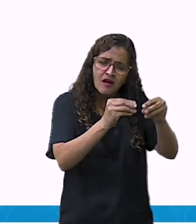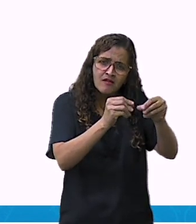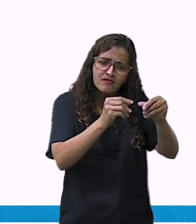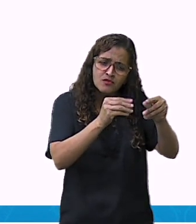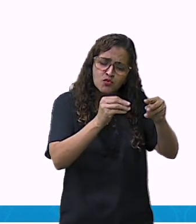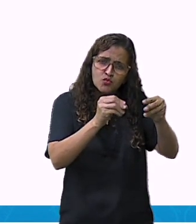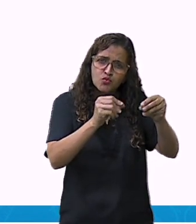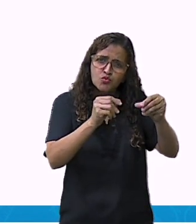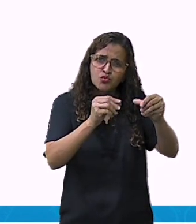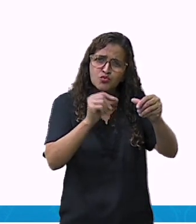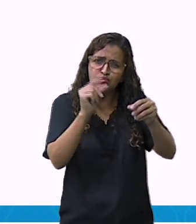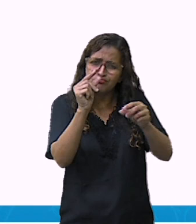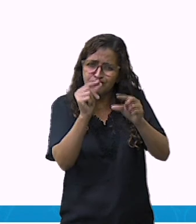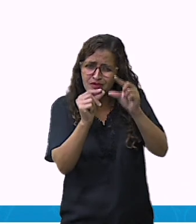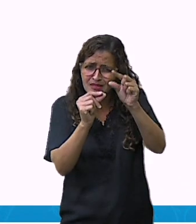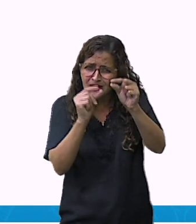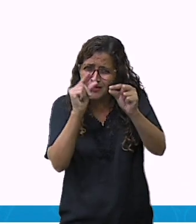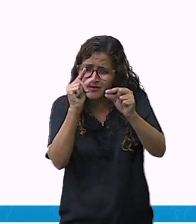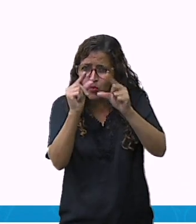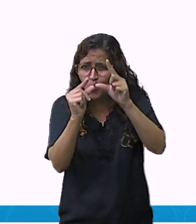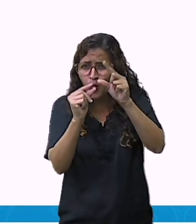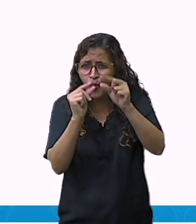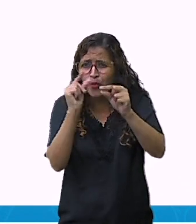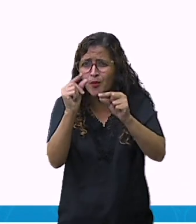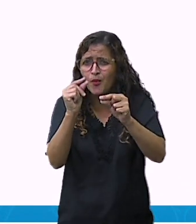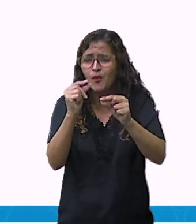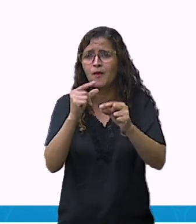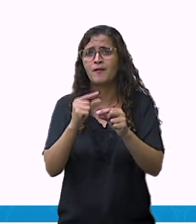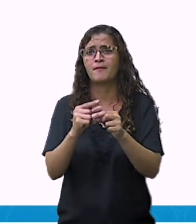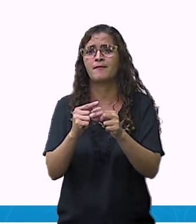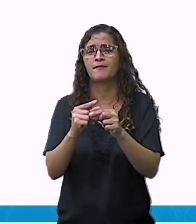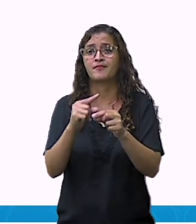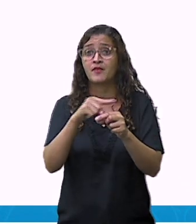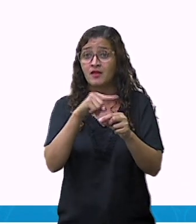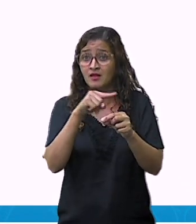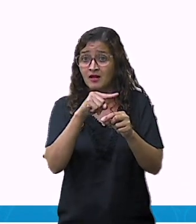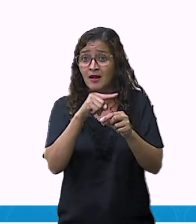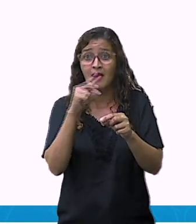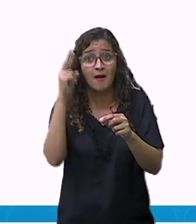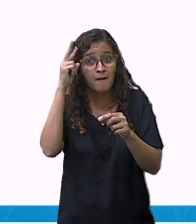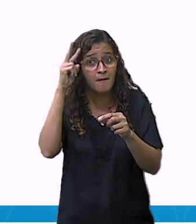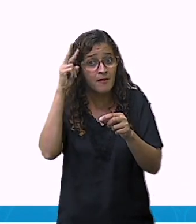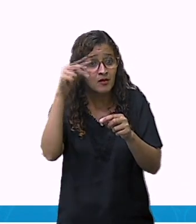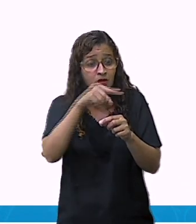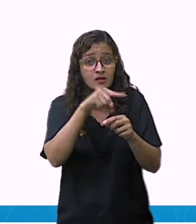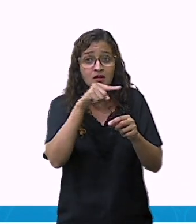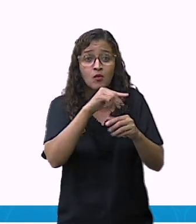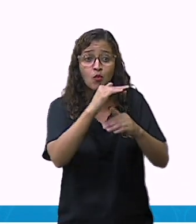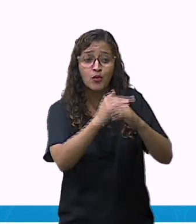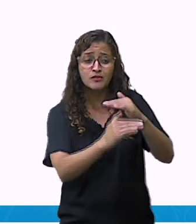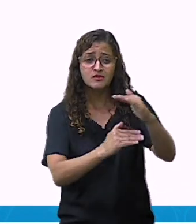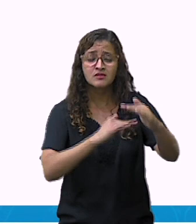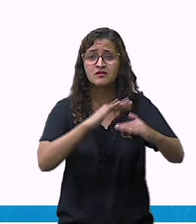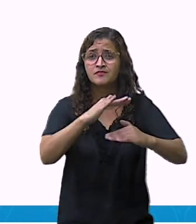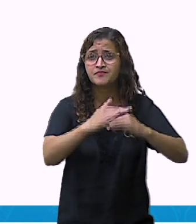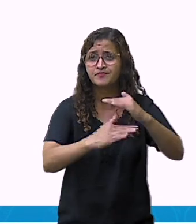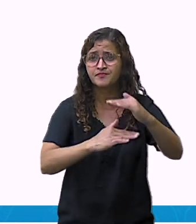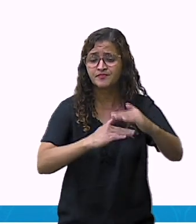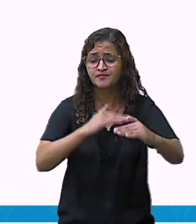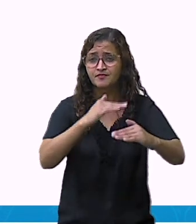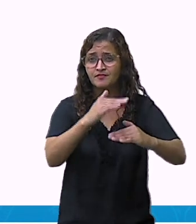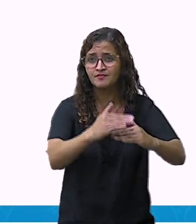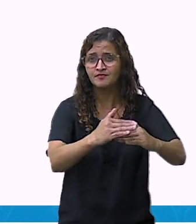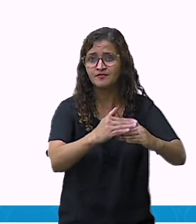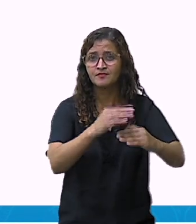E relembrando também que tudo isso, todo esse processo do fungo e bactéria